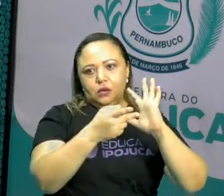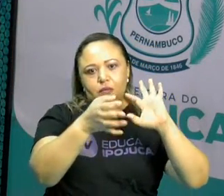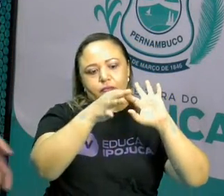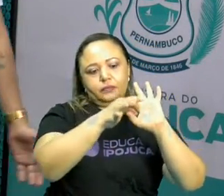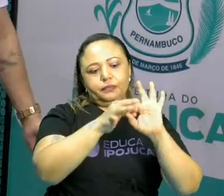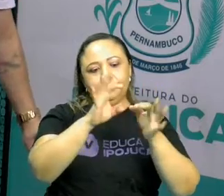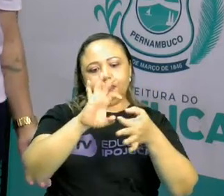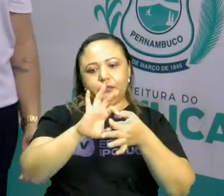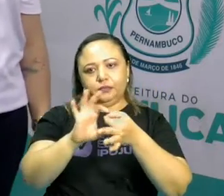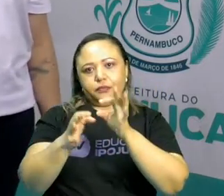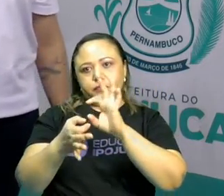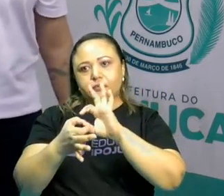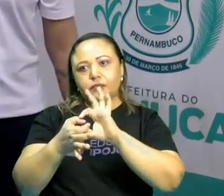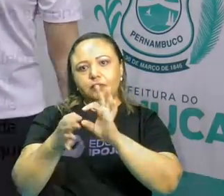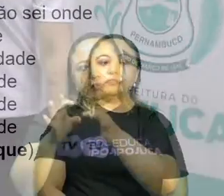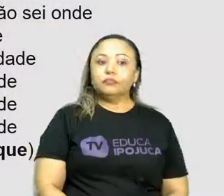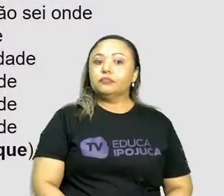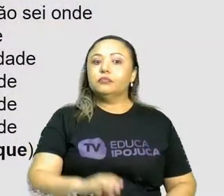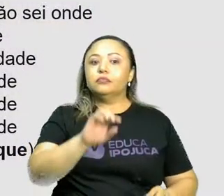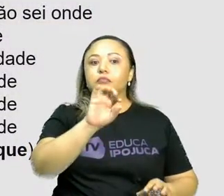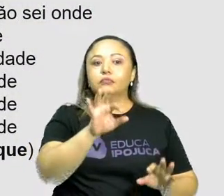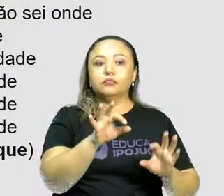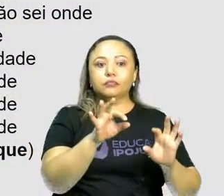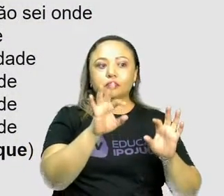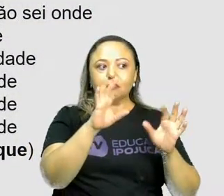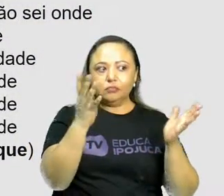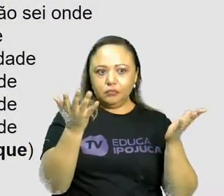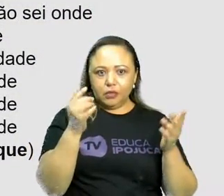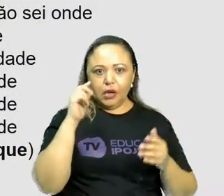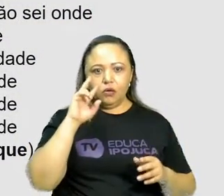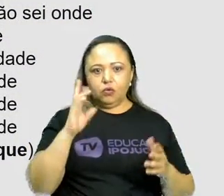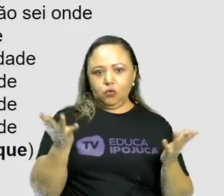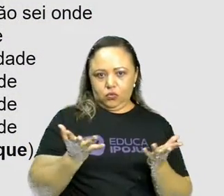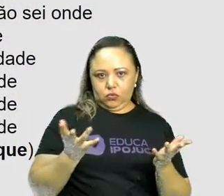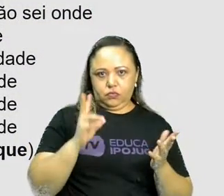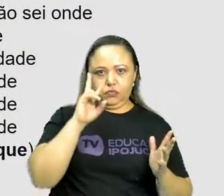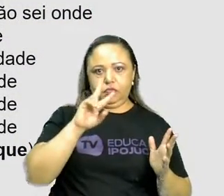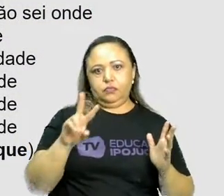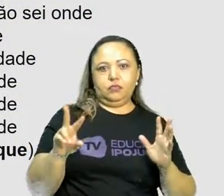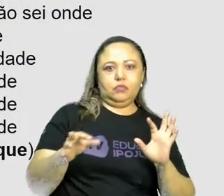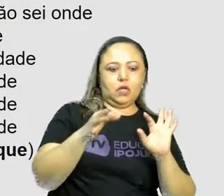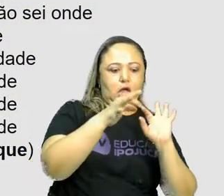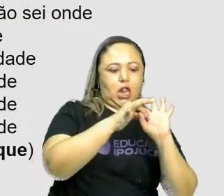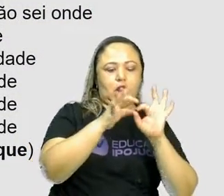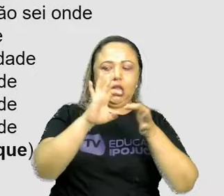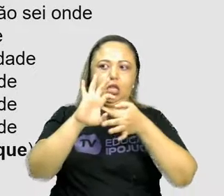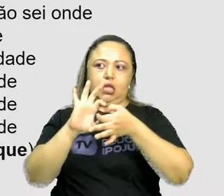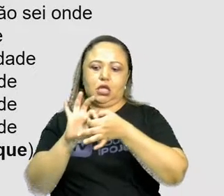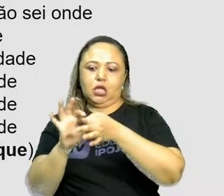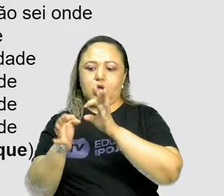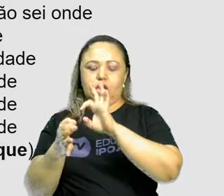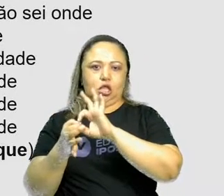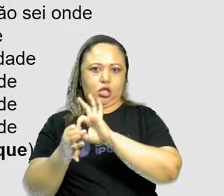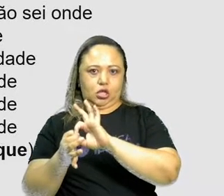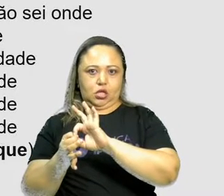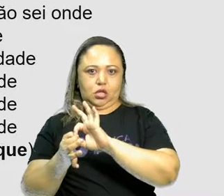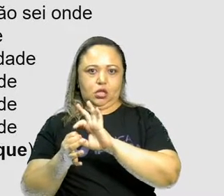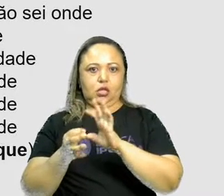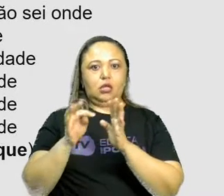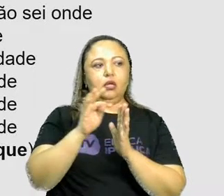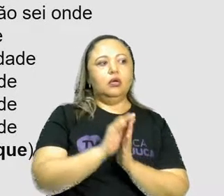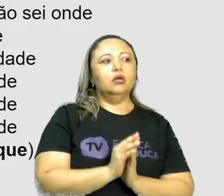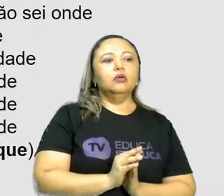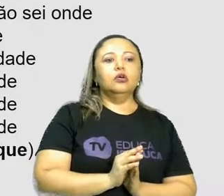e o texto. Ok? Então, vamos ver agora, pessoal, a intertextualidade em letras de canções. Observem aí os